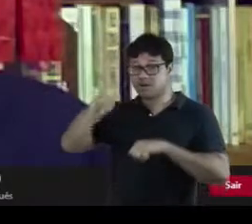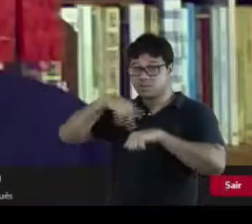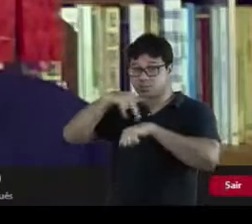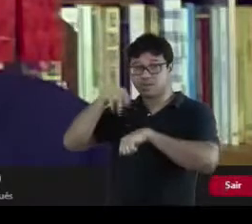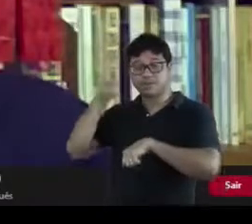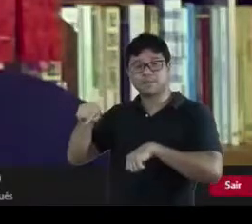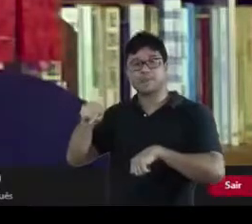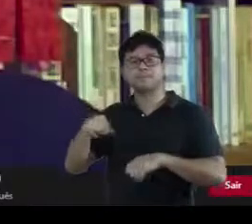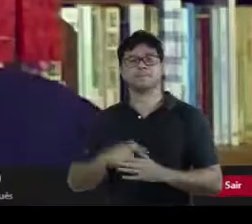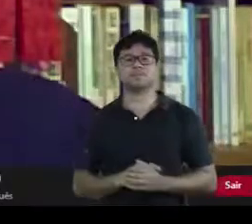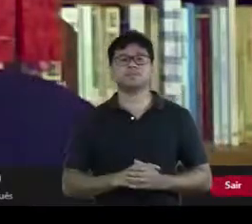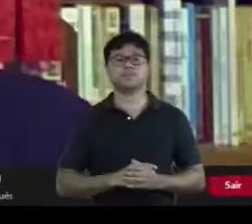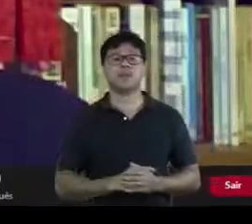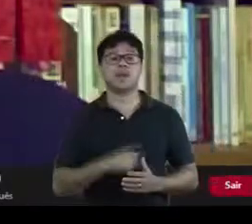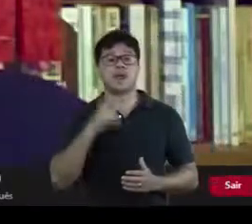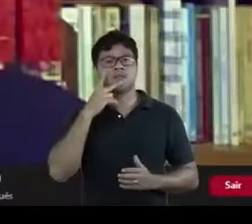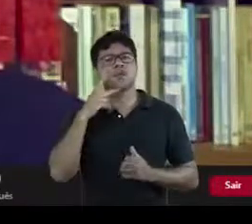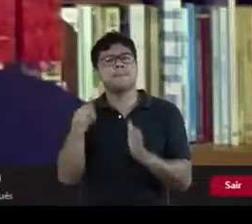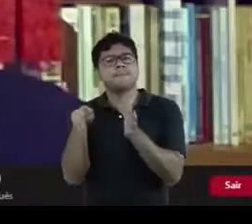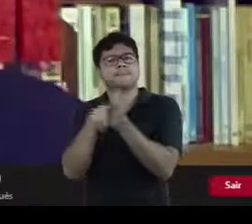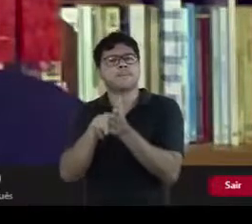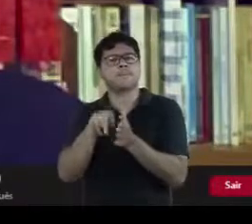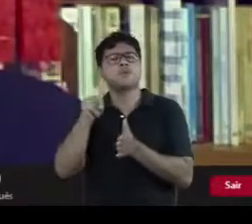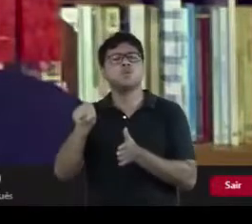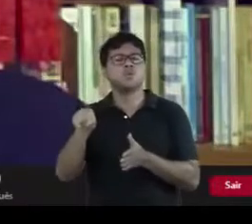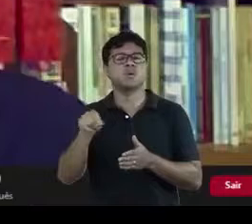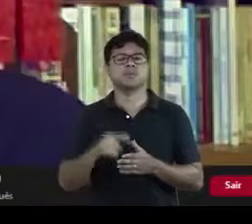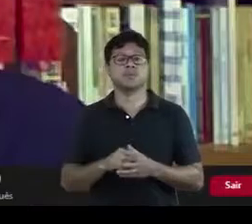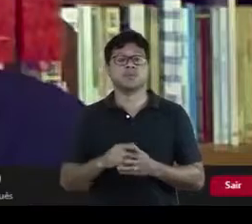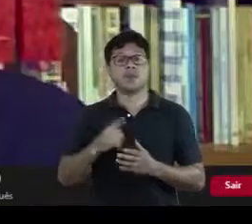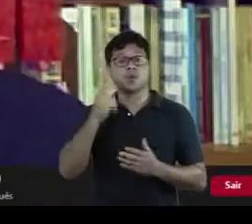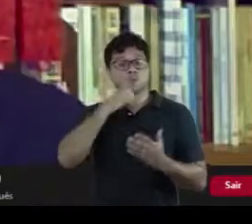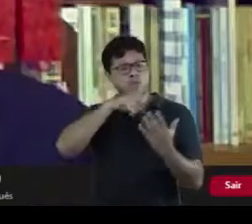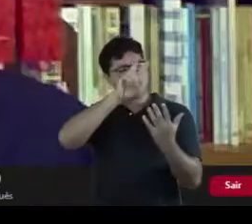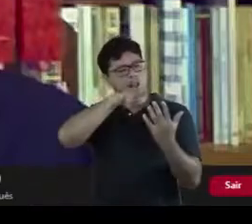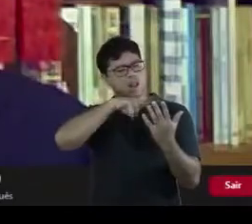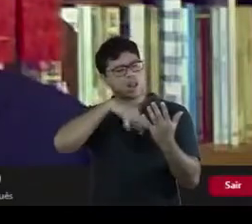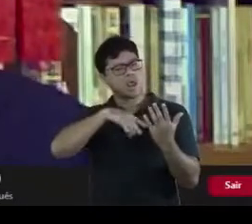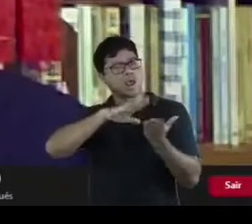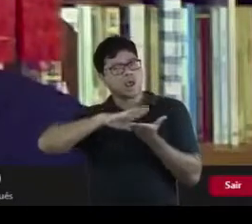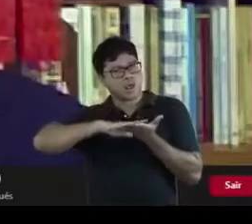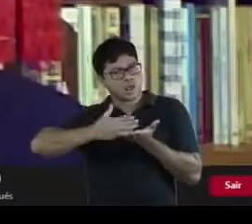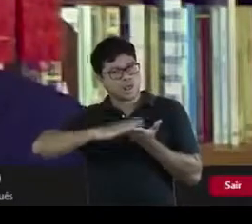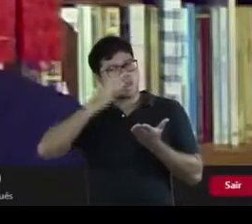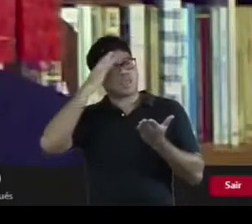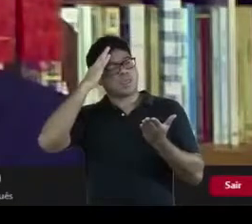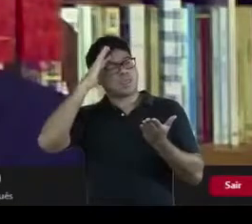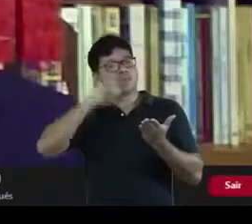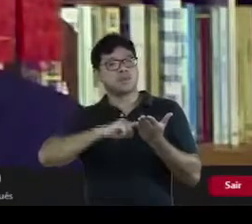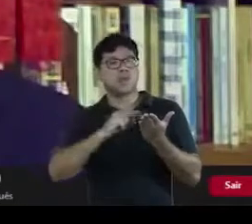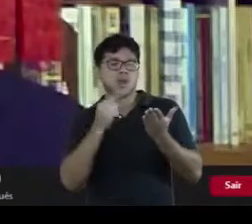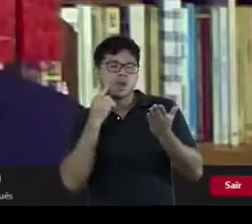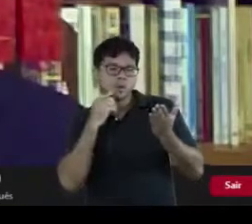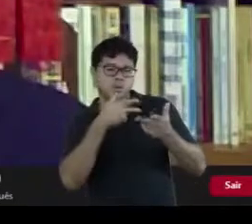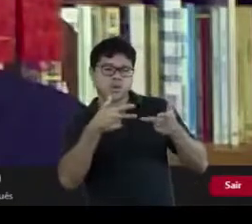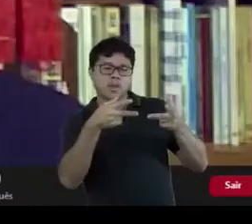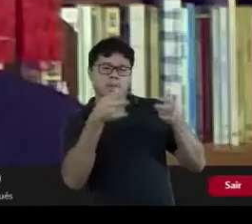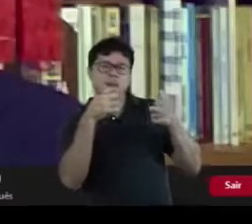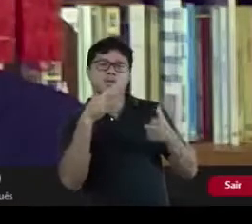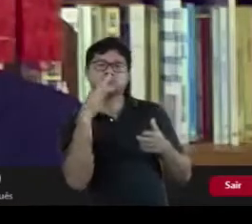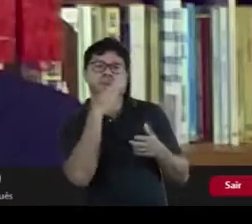natureza variega era tributário da capacidade de ler e interpretar indícios, sinais,